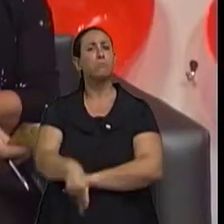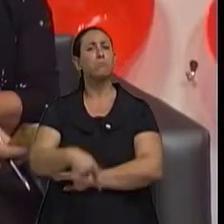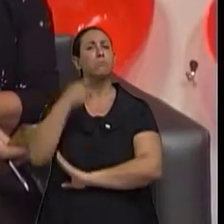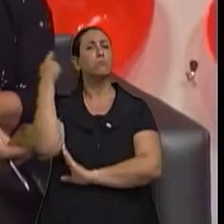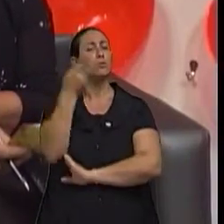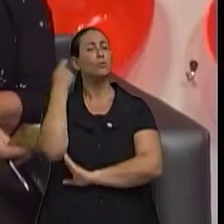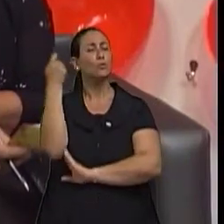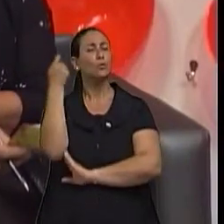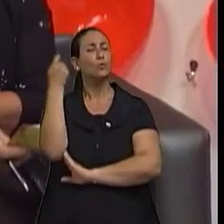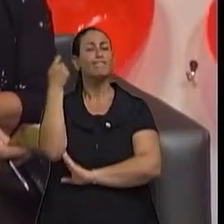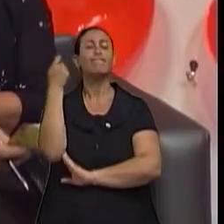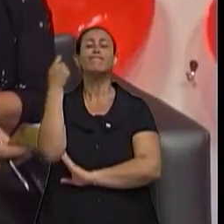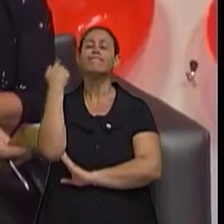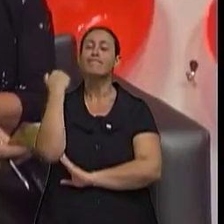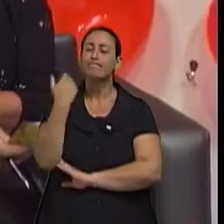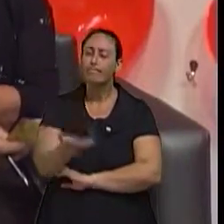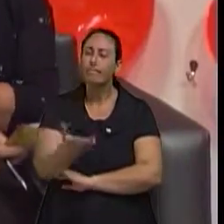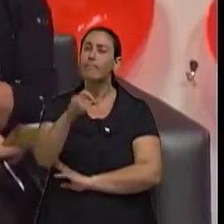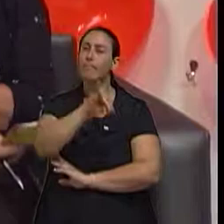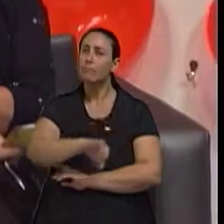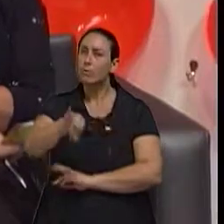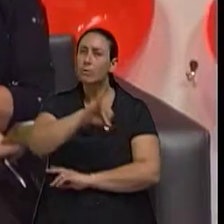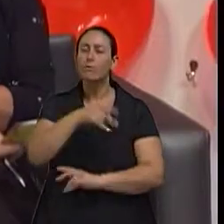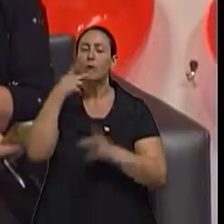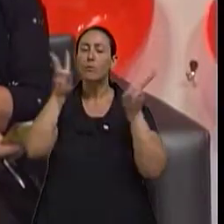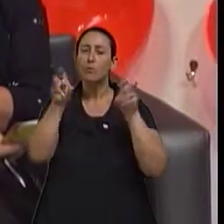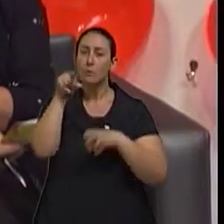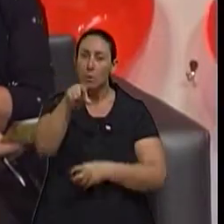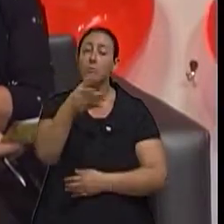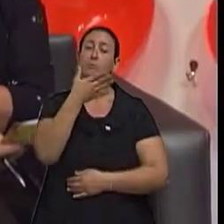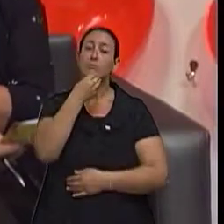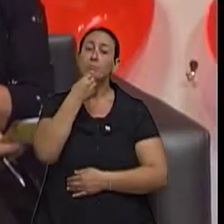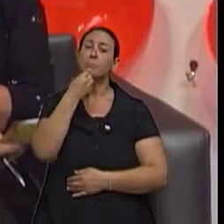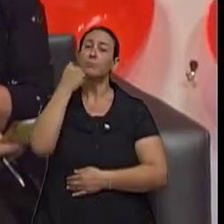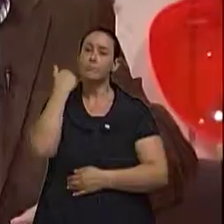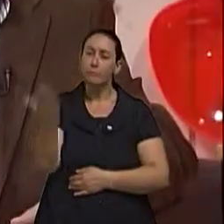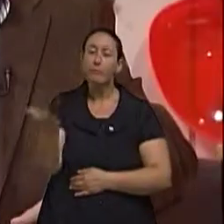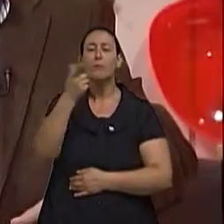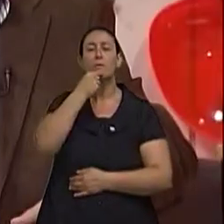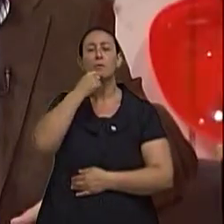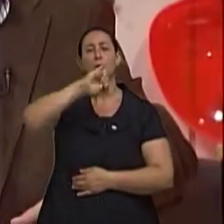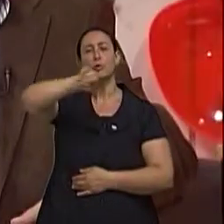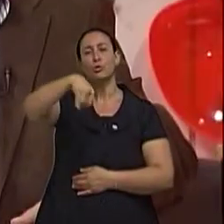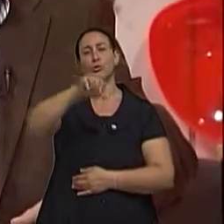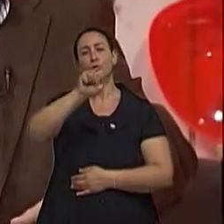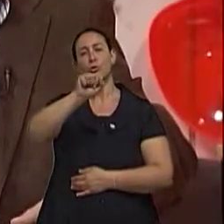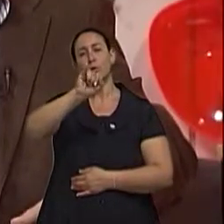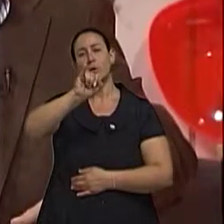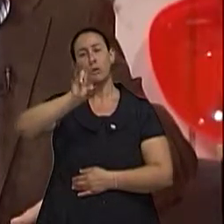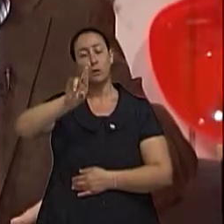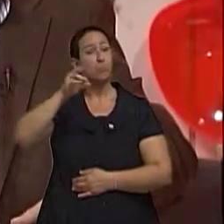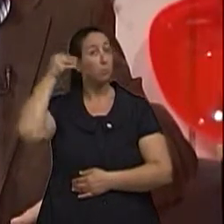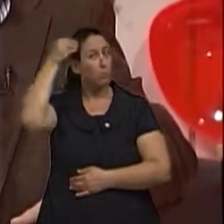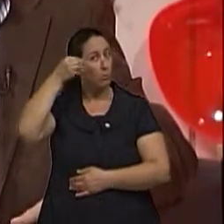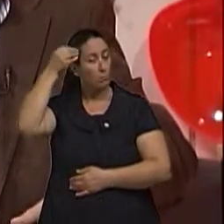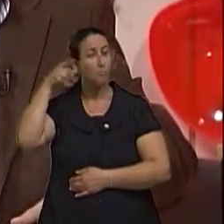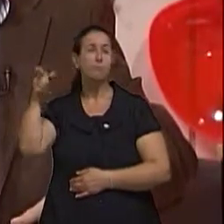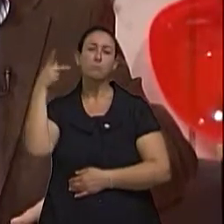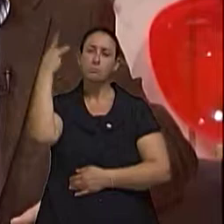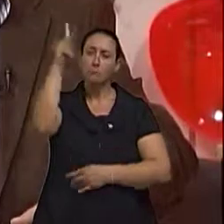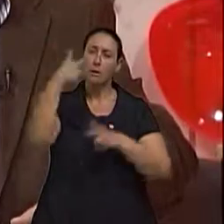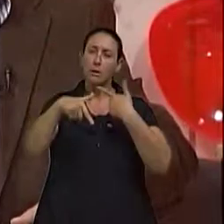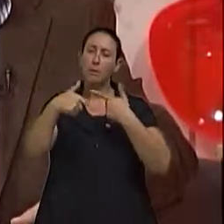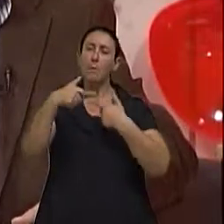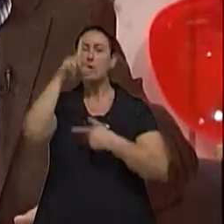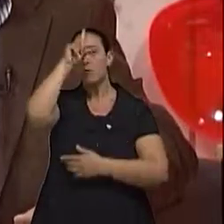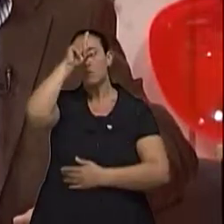assunto tão delicado, mas tão necessário, eu converso agora com o psiquiatra Jair Segal, médico do hospital de pronto-socorro